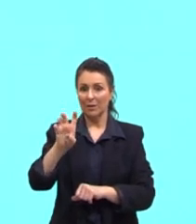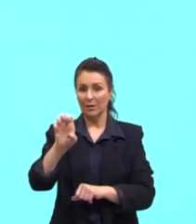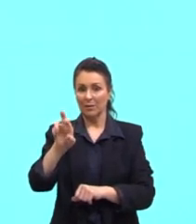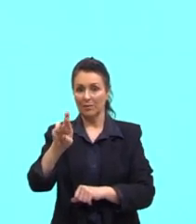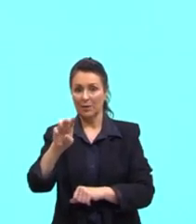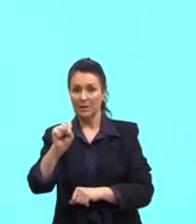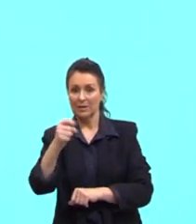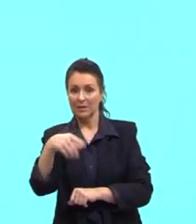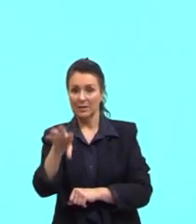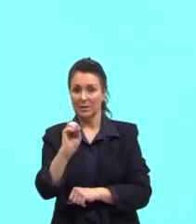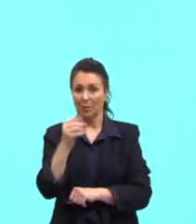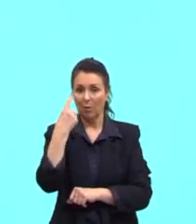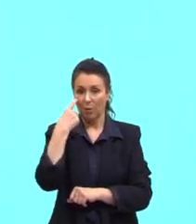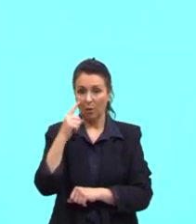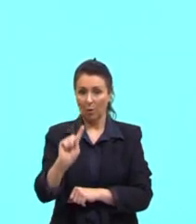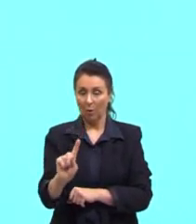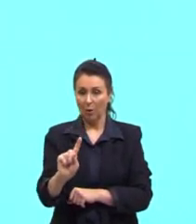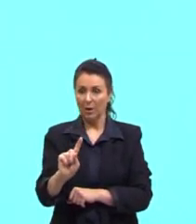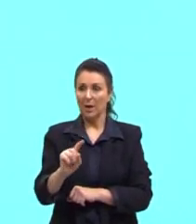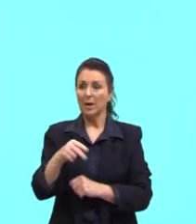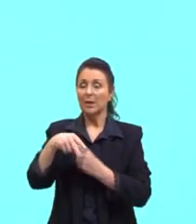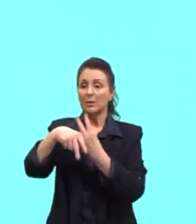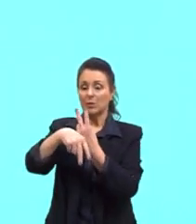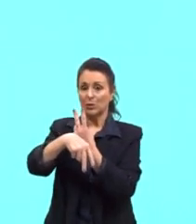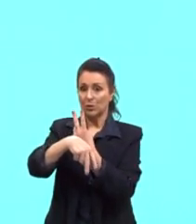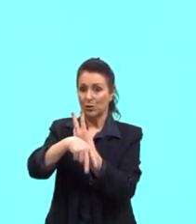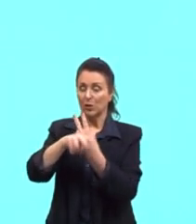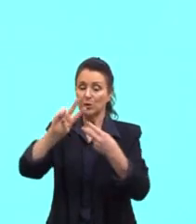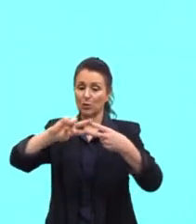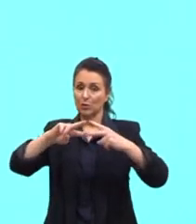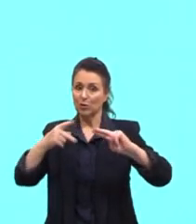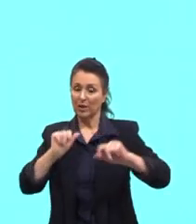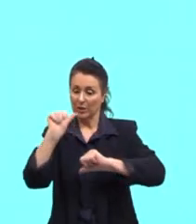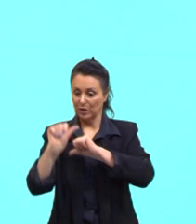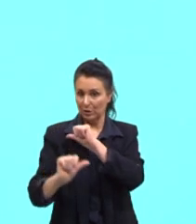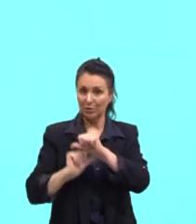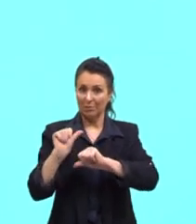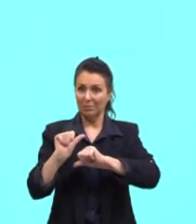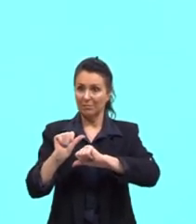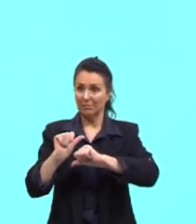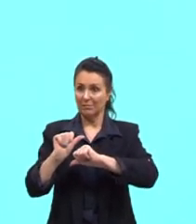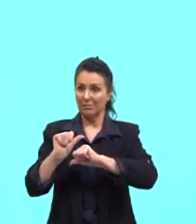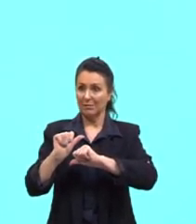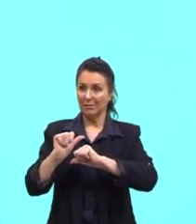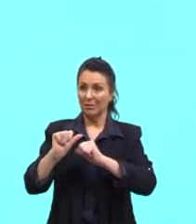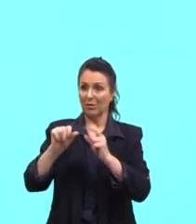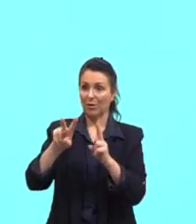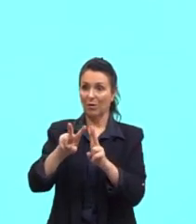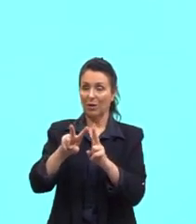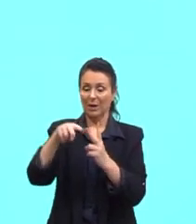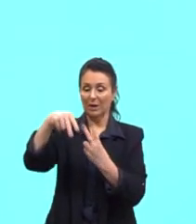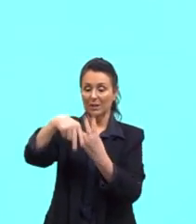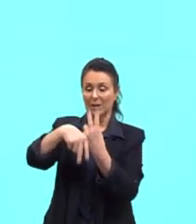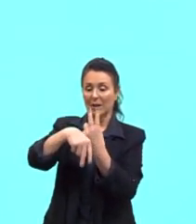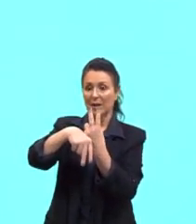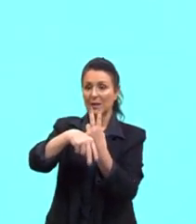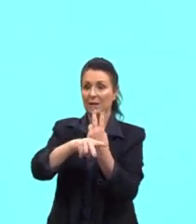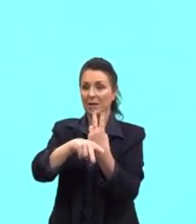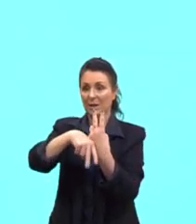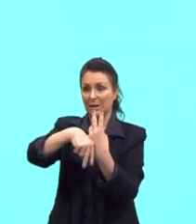Essa parte, esse gene, vai ser invertido. Vai ficar no outro aqui,